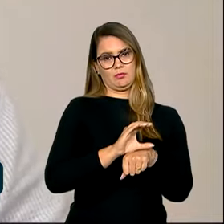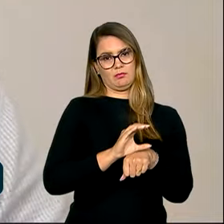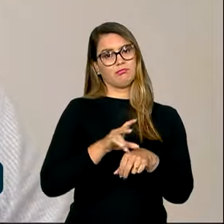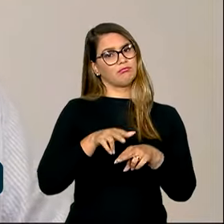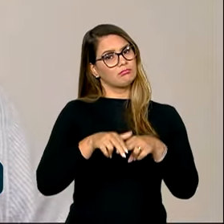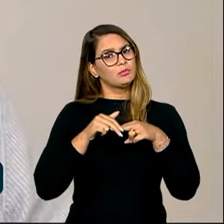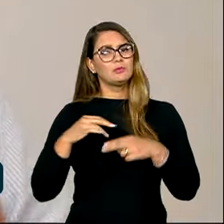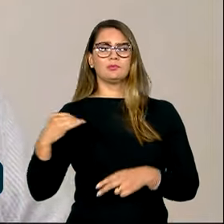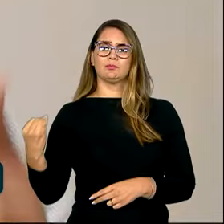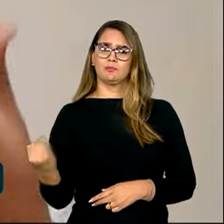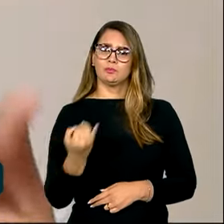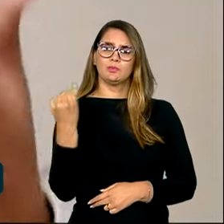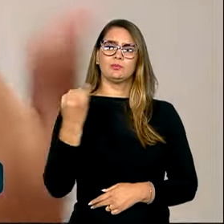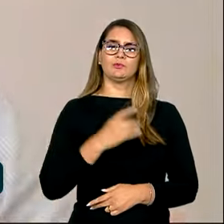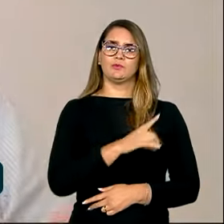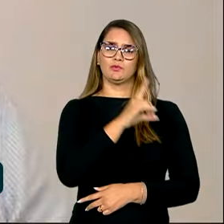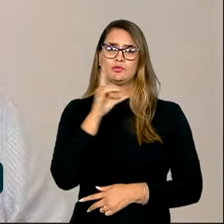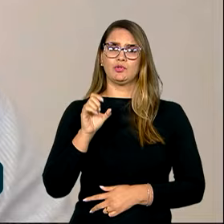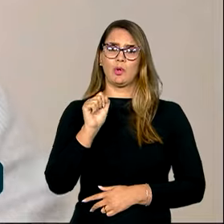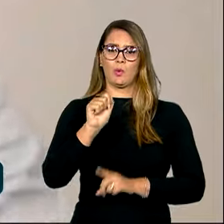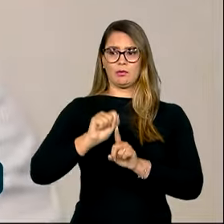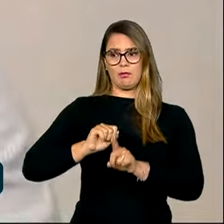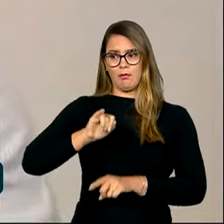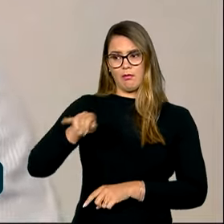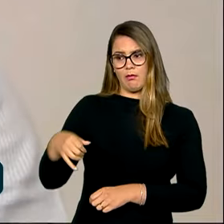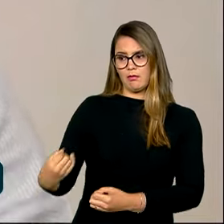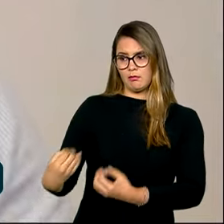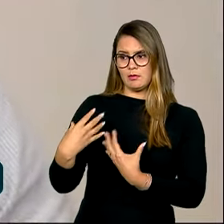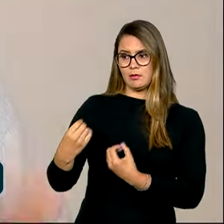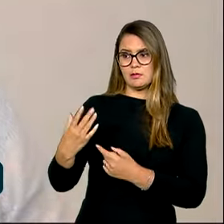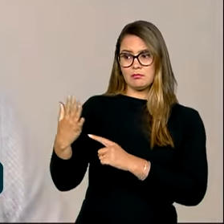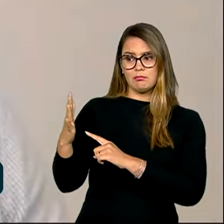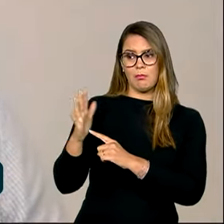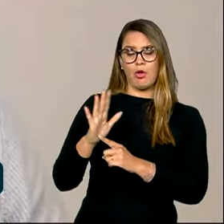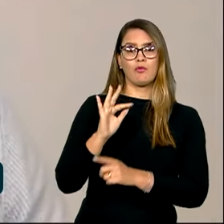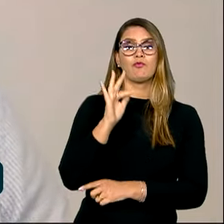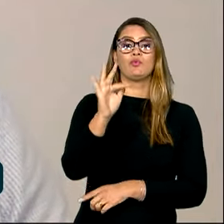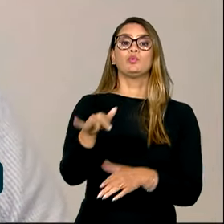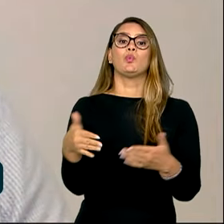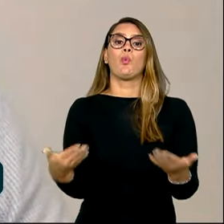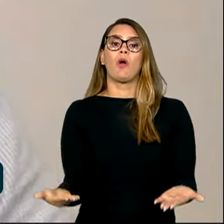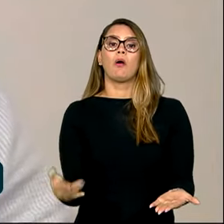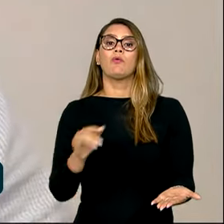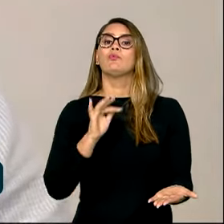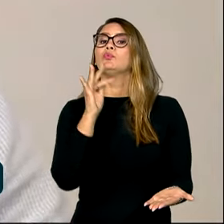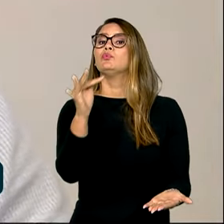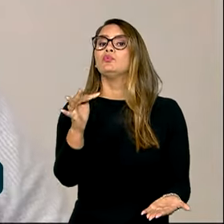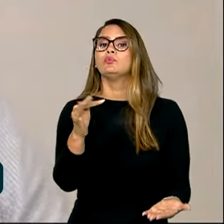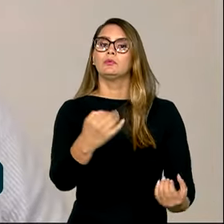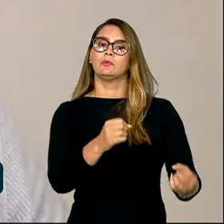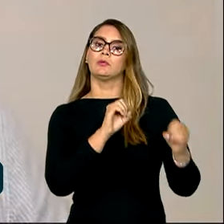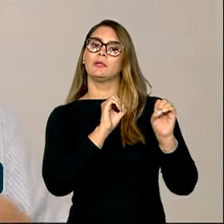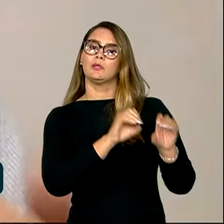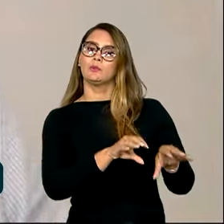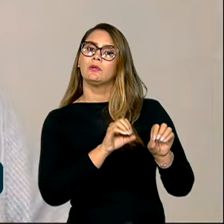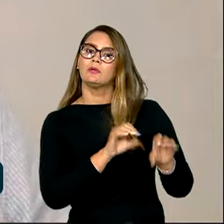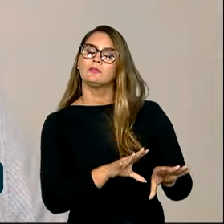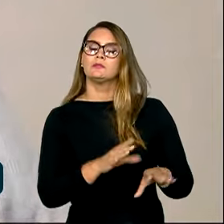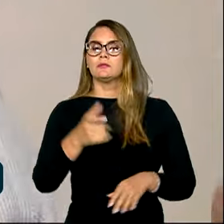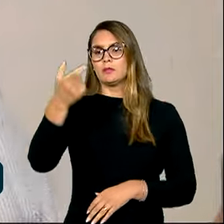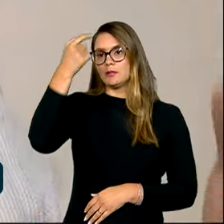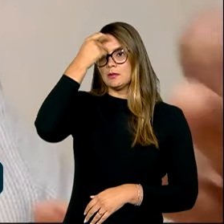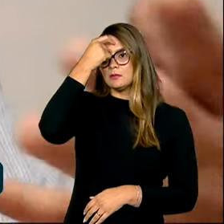é fundamental que o 8 de janeiro também nos ensine e nos aponte para o futuro. E qual é esse futuro? O futuro de educação, o futuro de